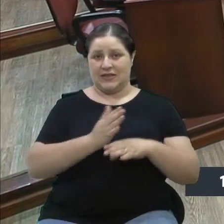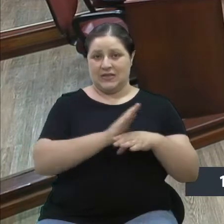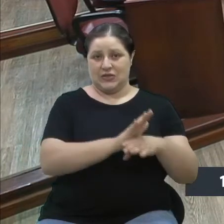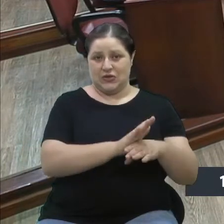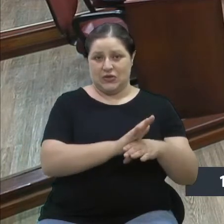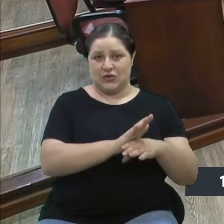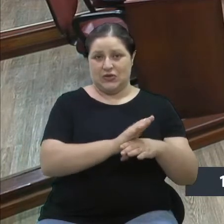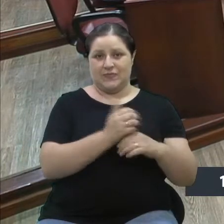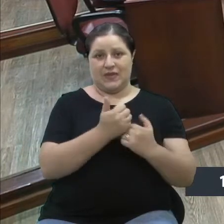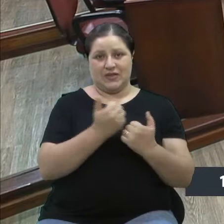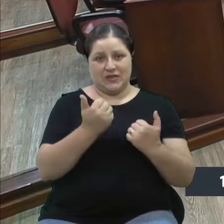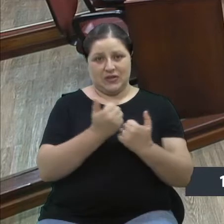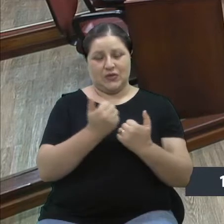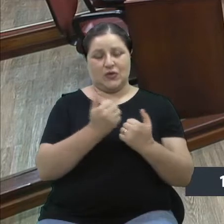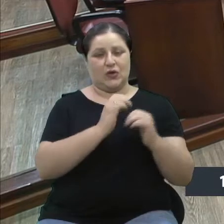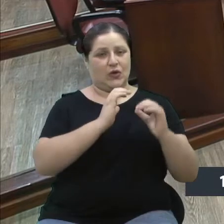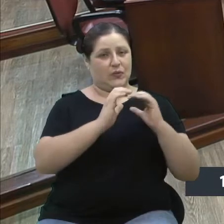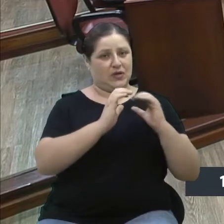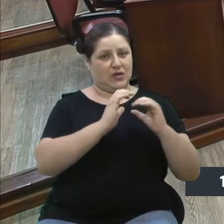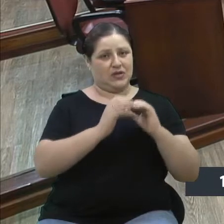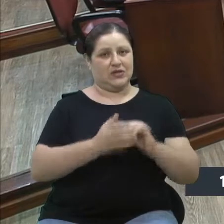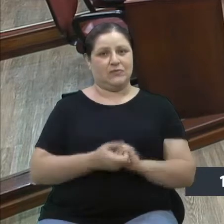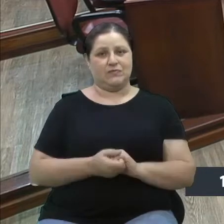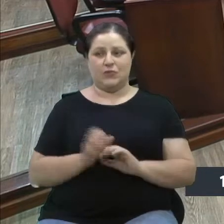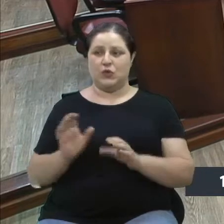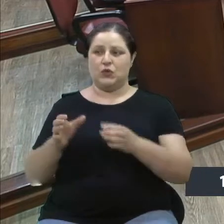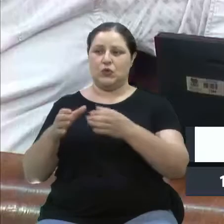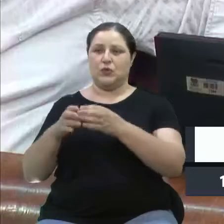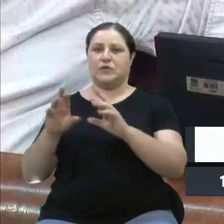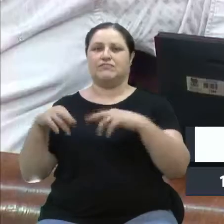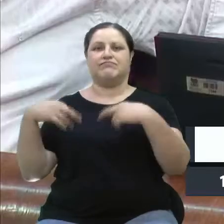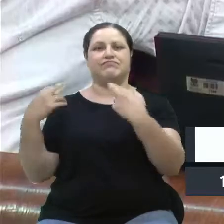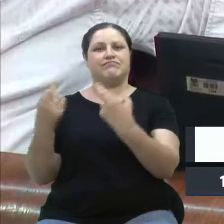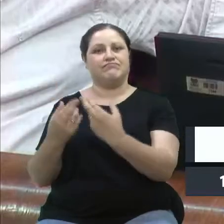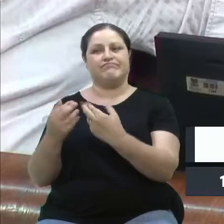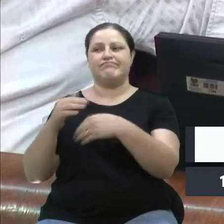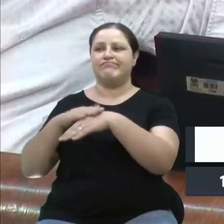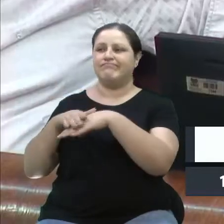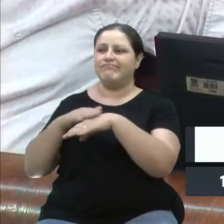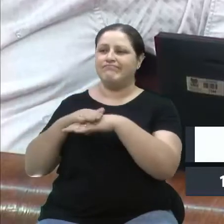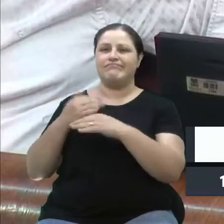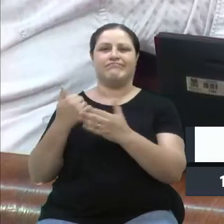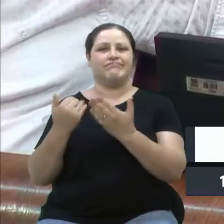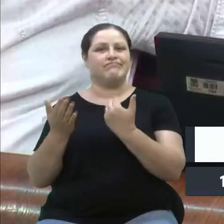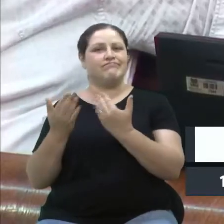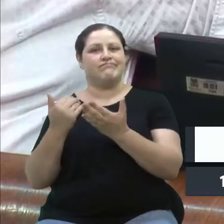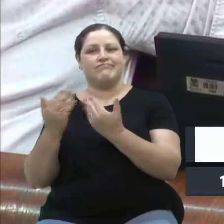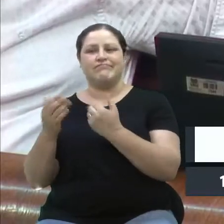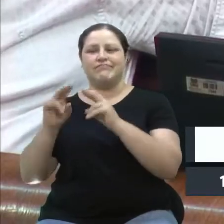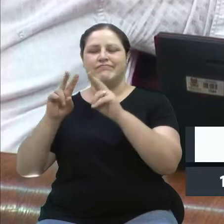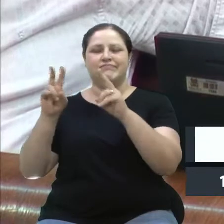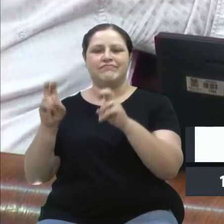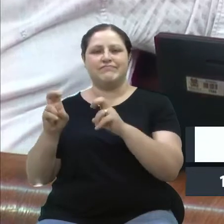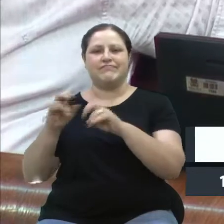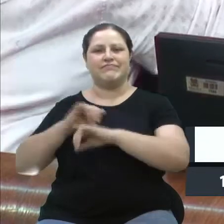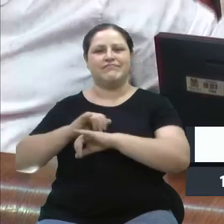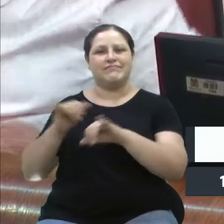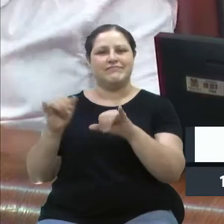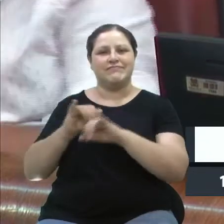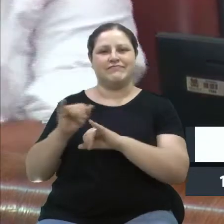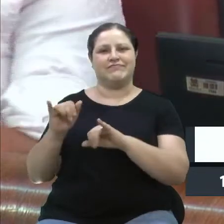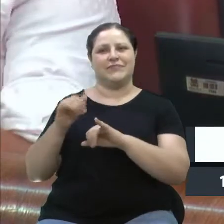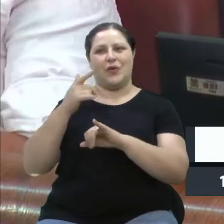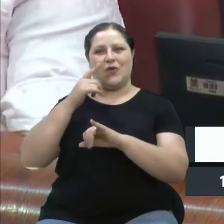e na maneira que eles se reúnem, eles conversam, eles sobem a notícia, e a notícia